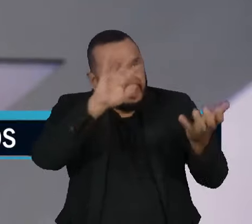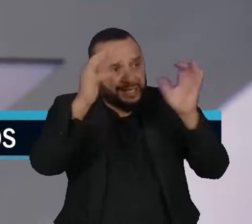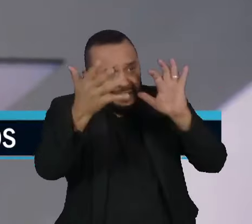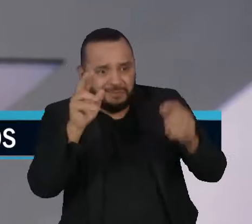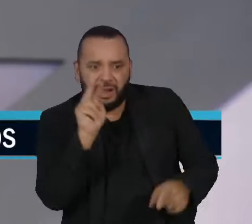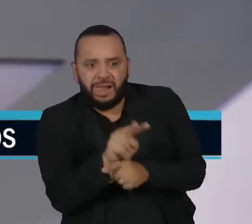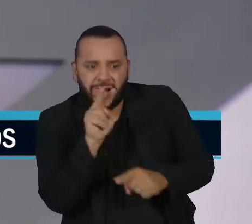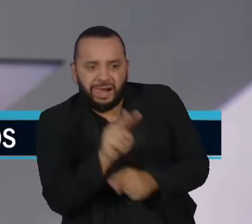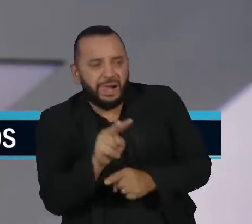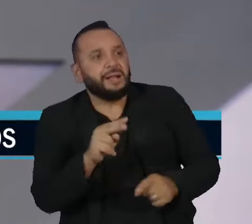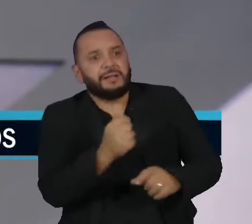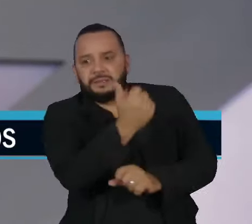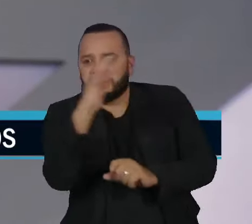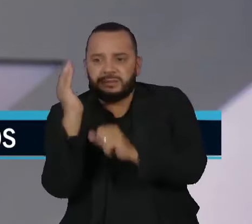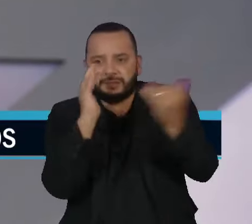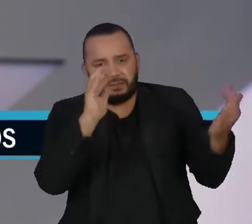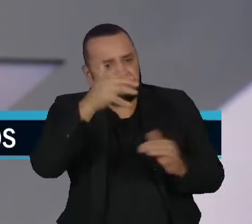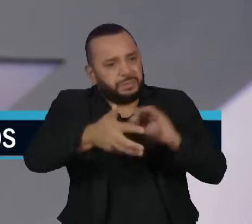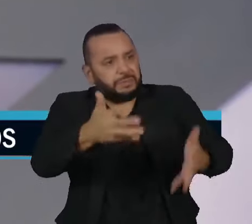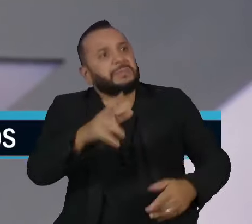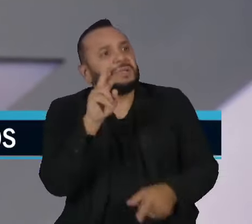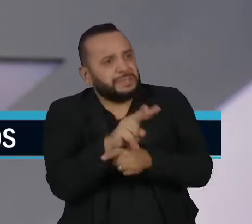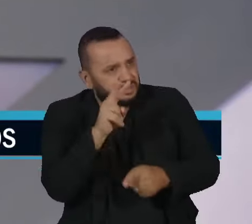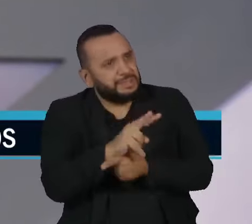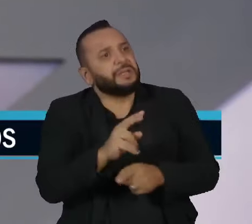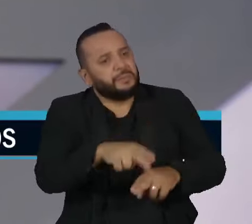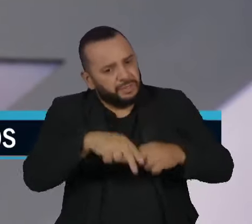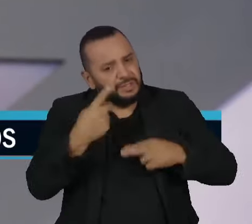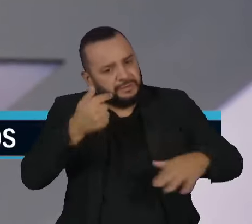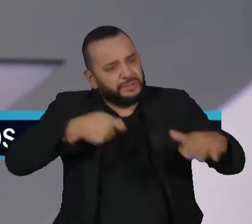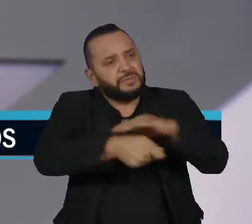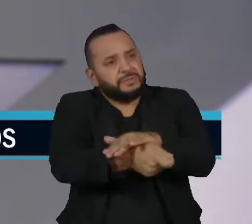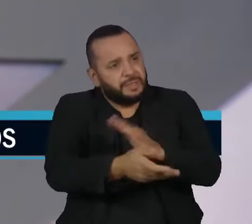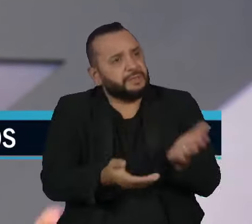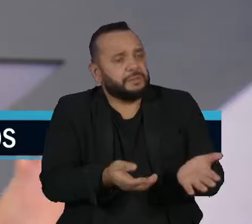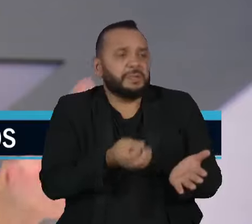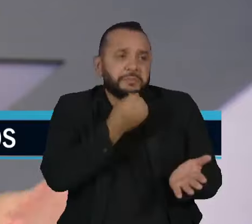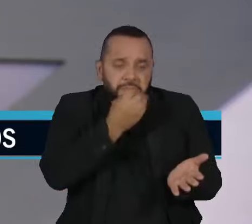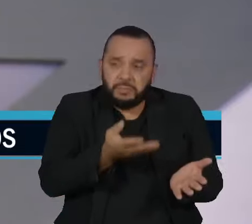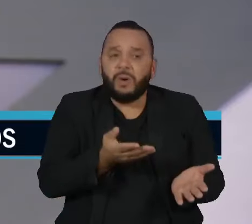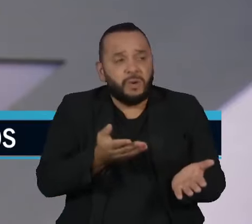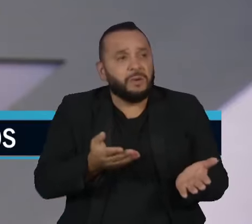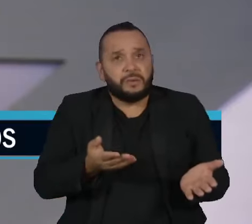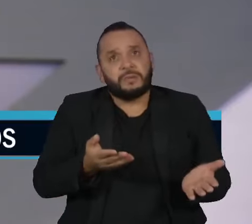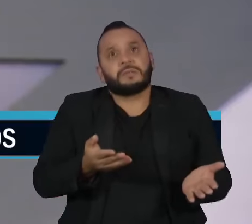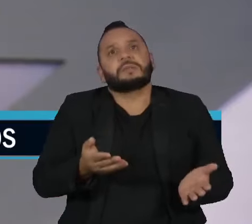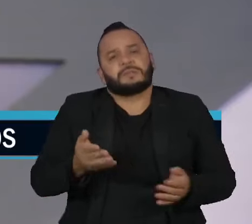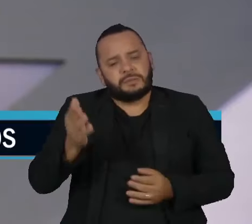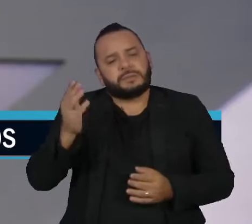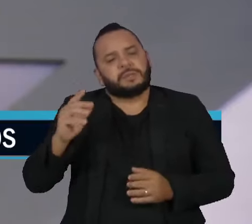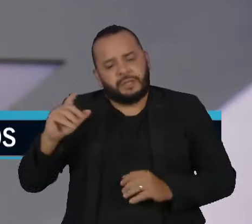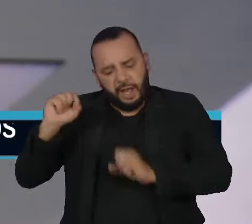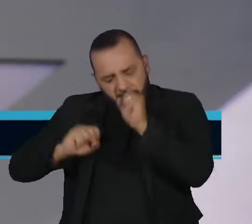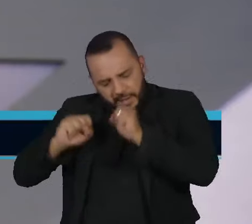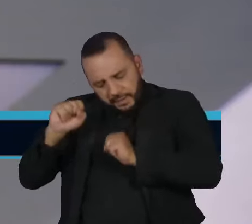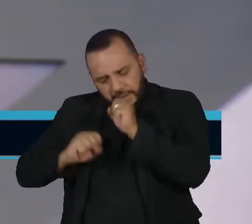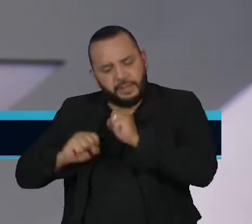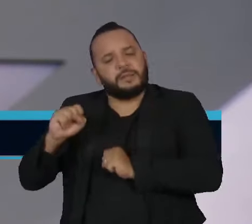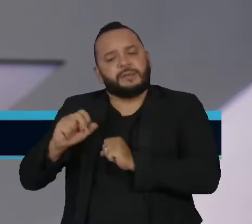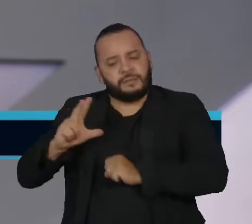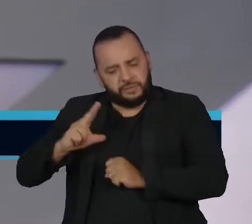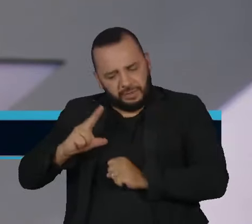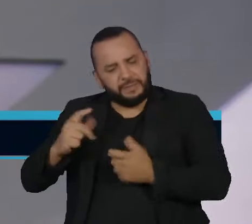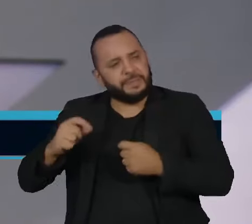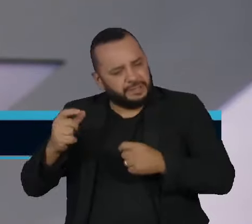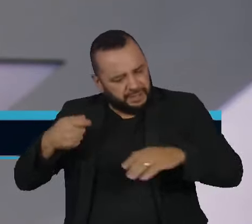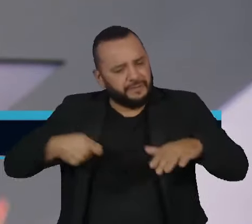estamos vivendo e o tipo de reação que tem que ser é maior do que a gente tem conseguido ter até agora, assim. Tem toda a questão do setor privado se engajar, mas o processo de